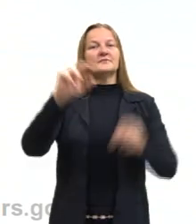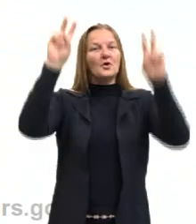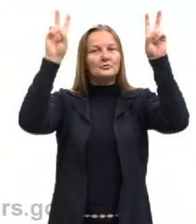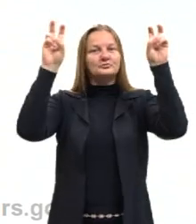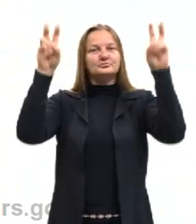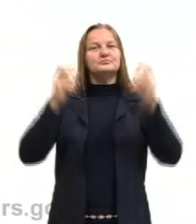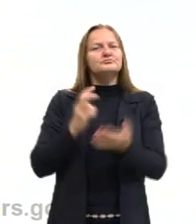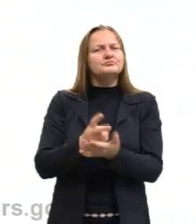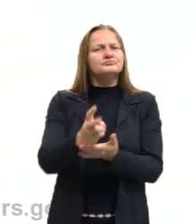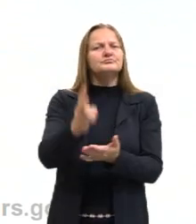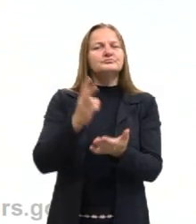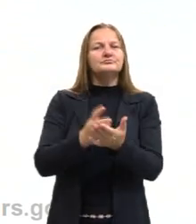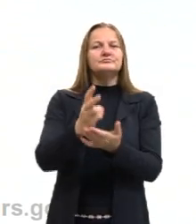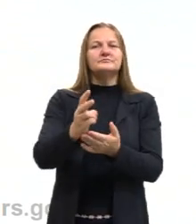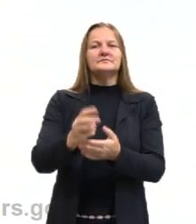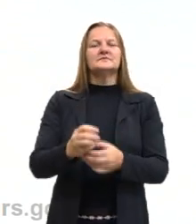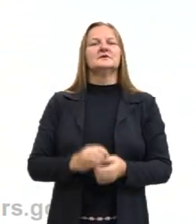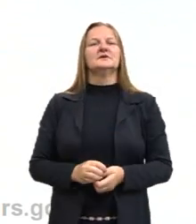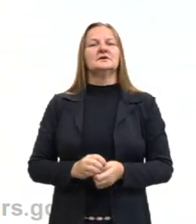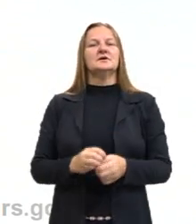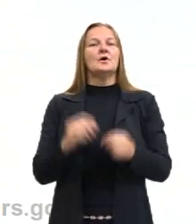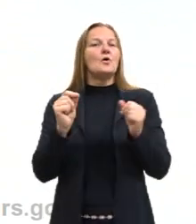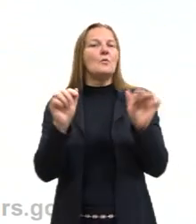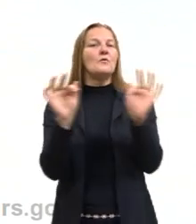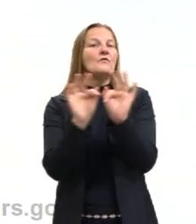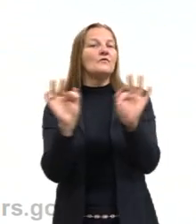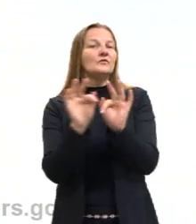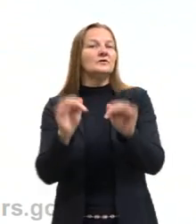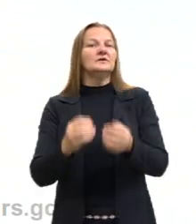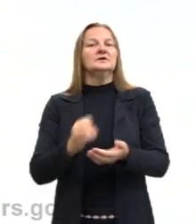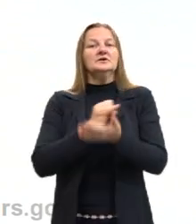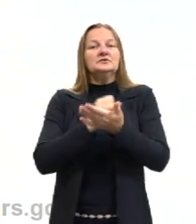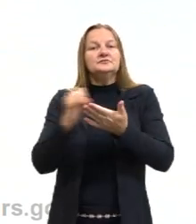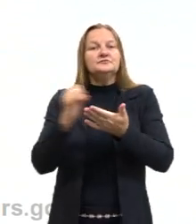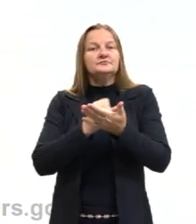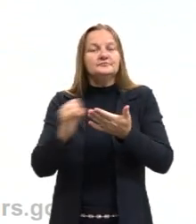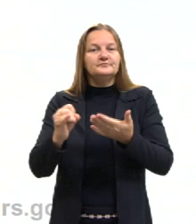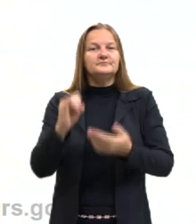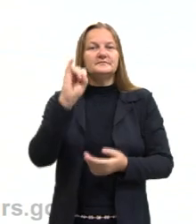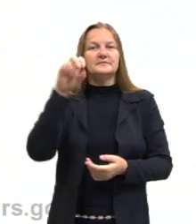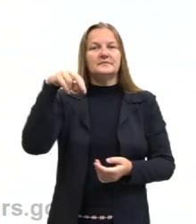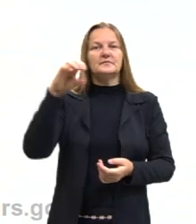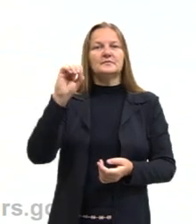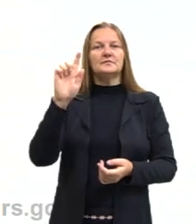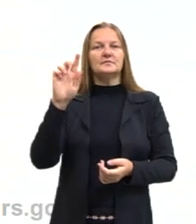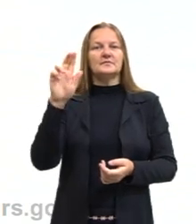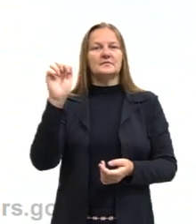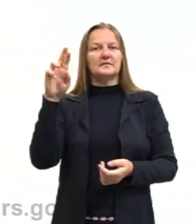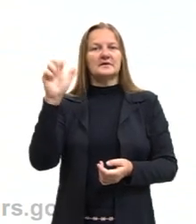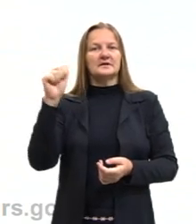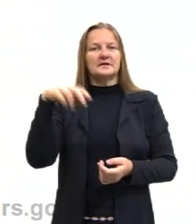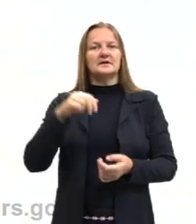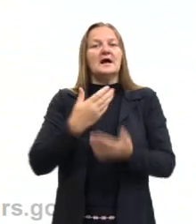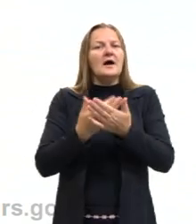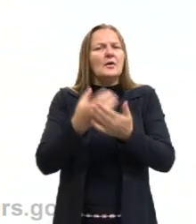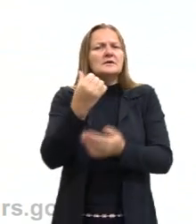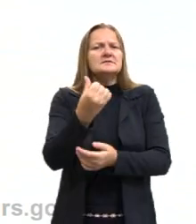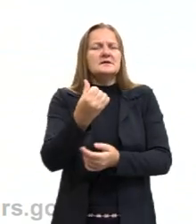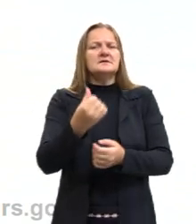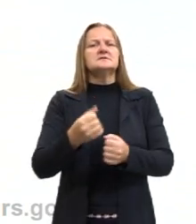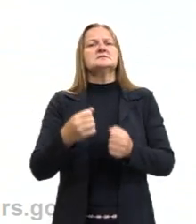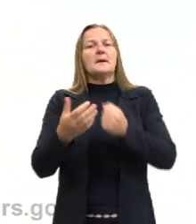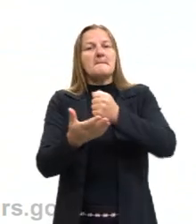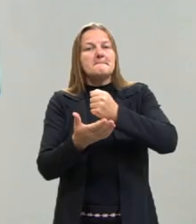dar continuidade às funções inorgânicas. Na aula 6 nós vimos ácidos e bases e hoje vamos continuar